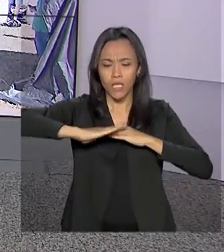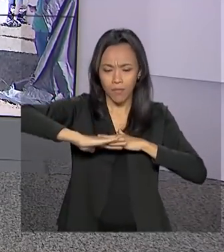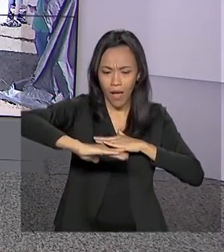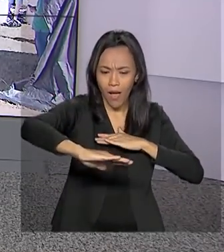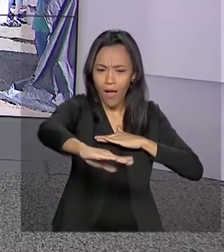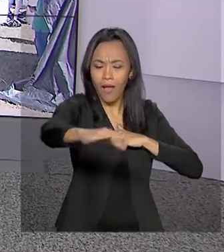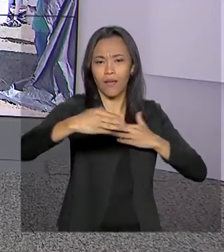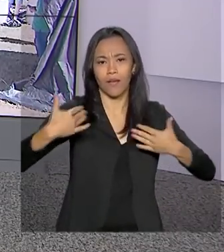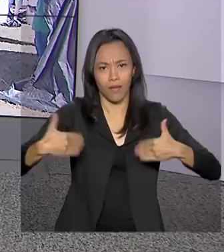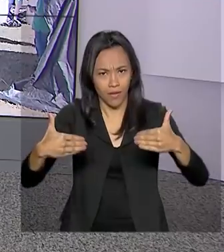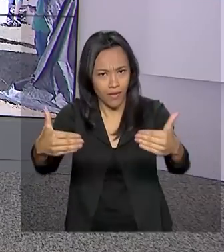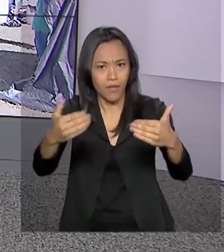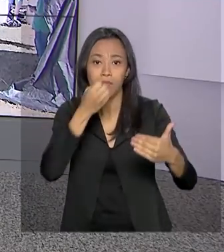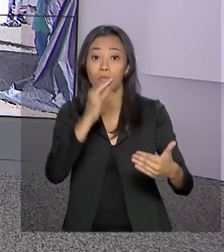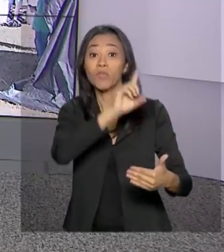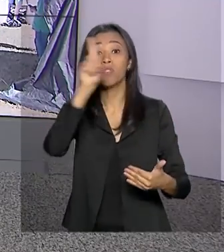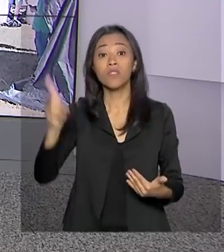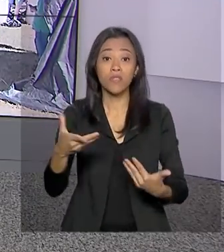para você.